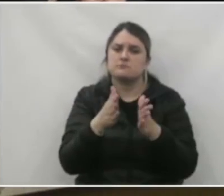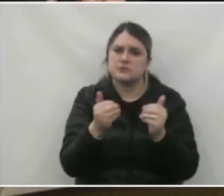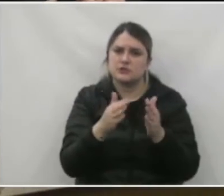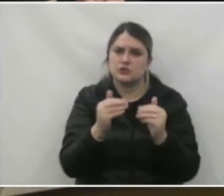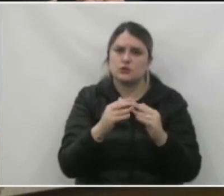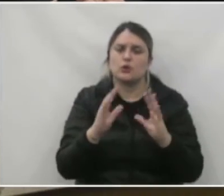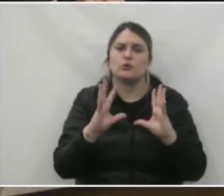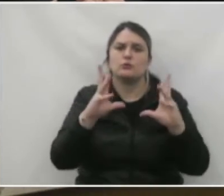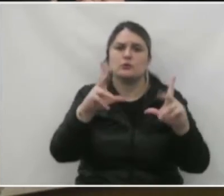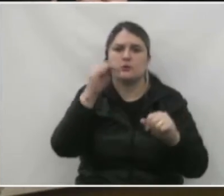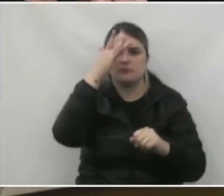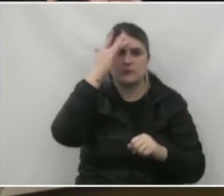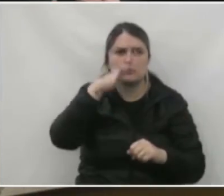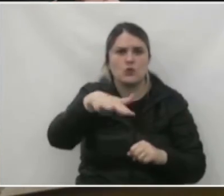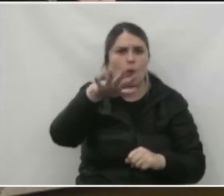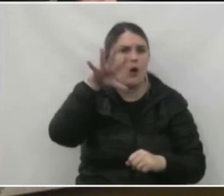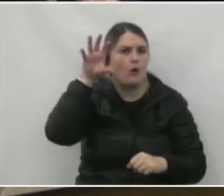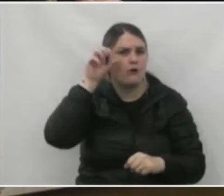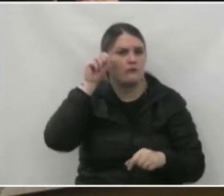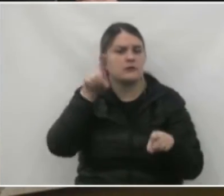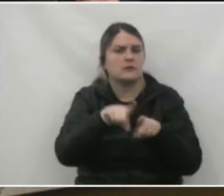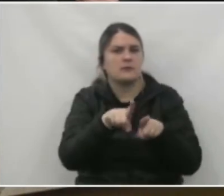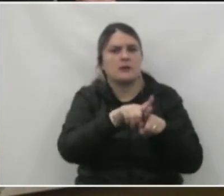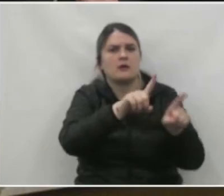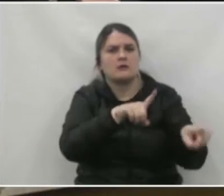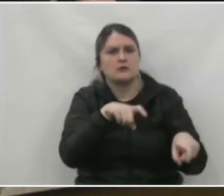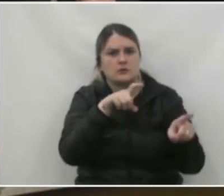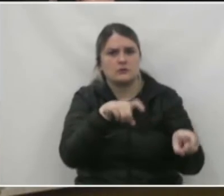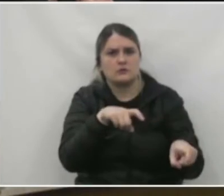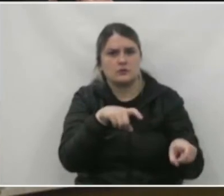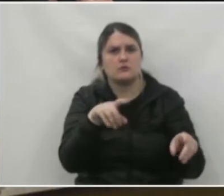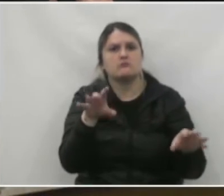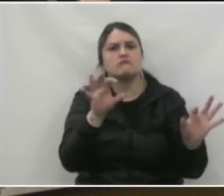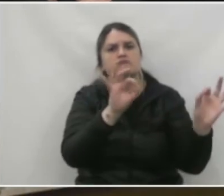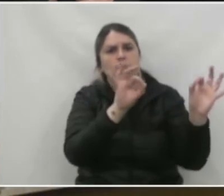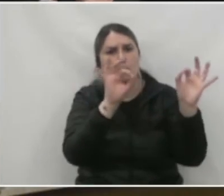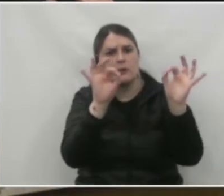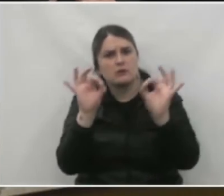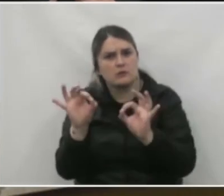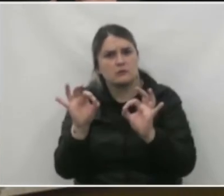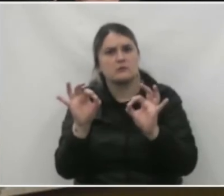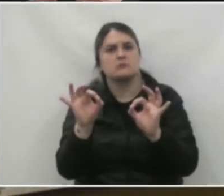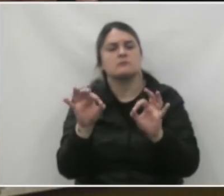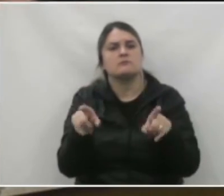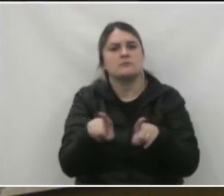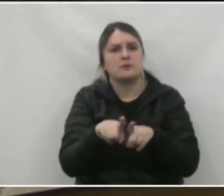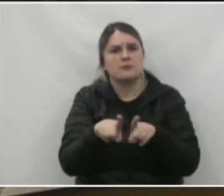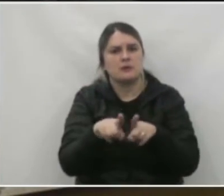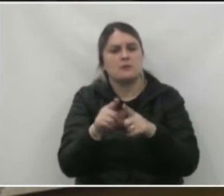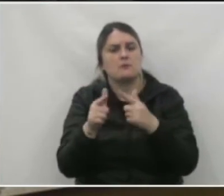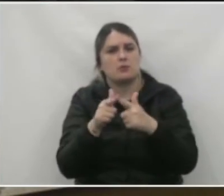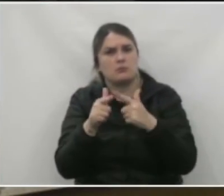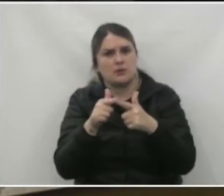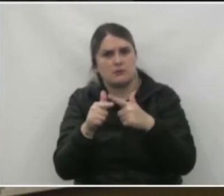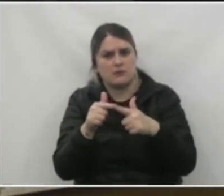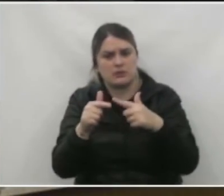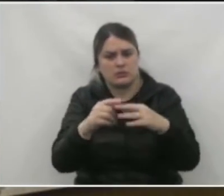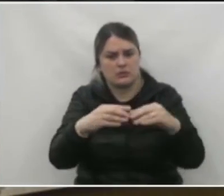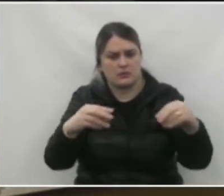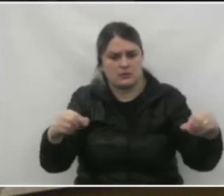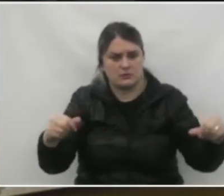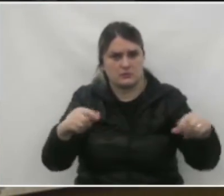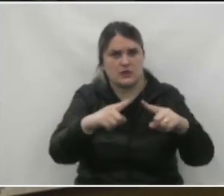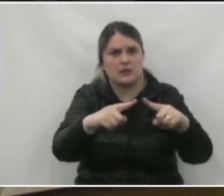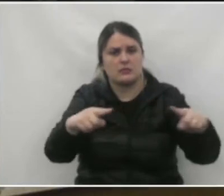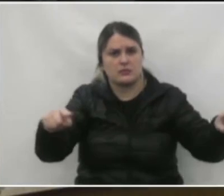quem nos ouve e os agricultores que estiveram nos assistindo, o que está, os seus problemas, com o